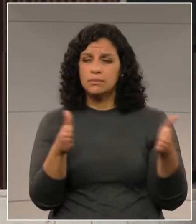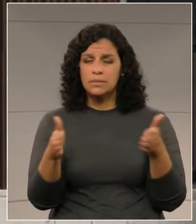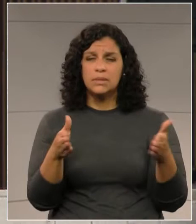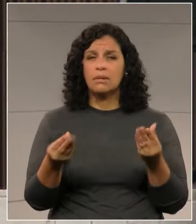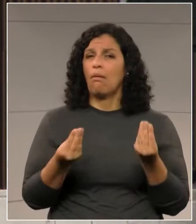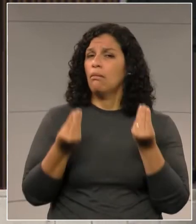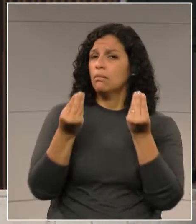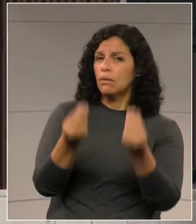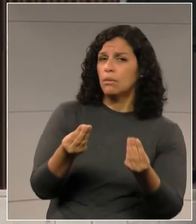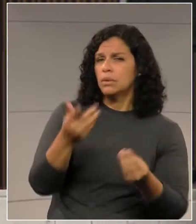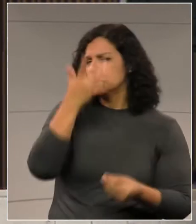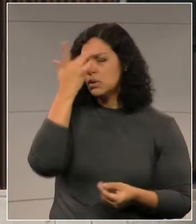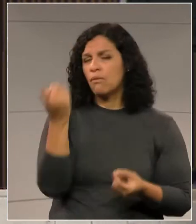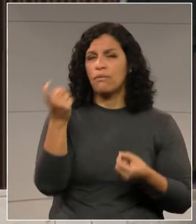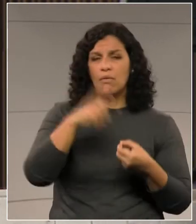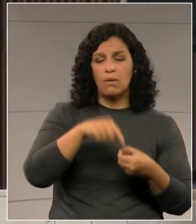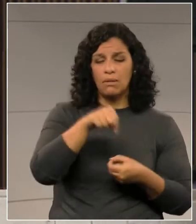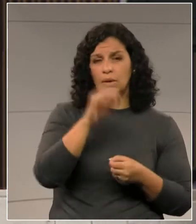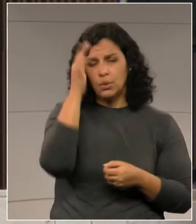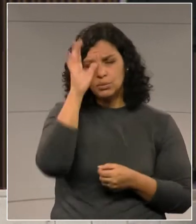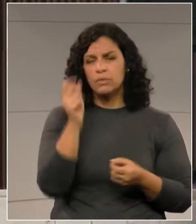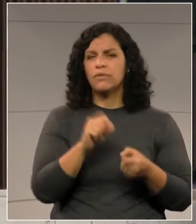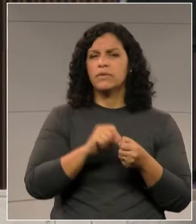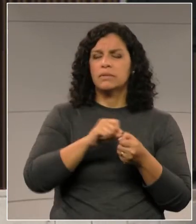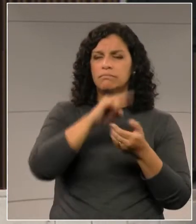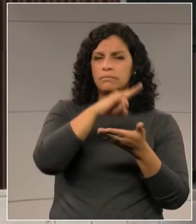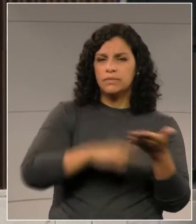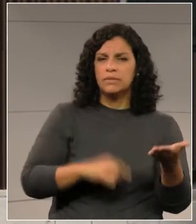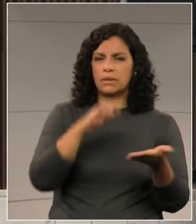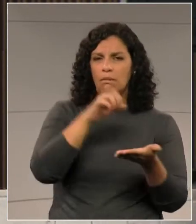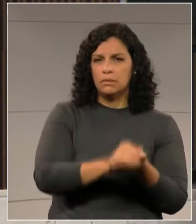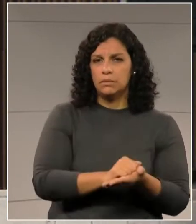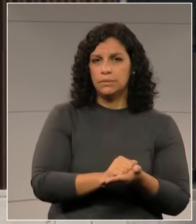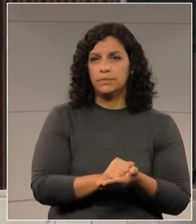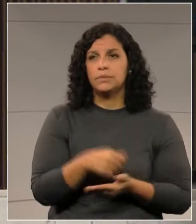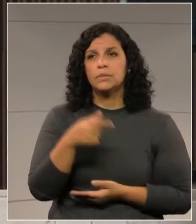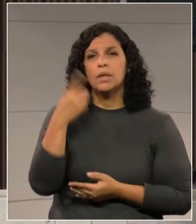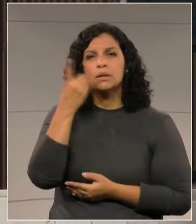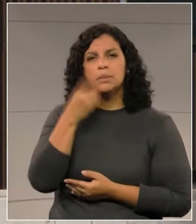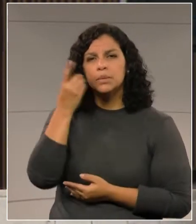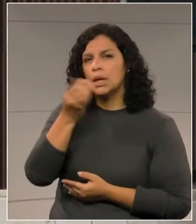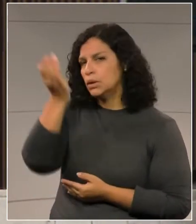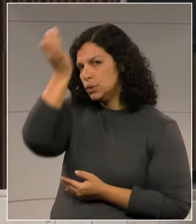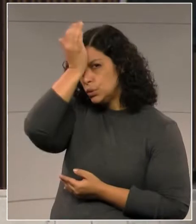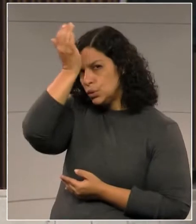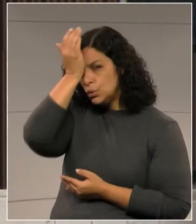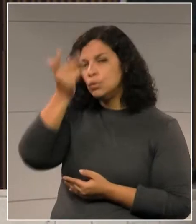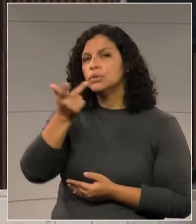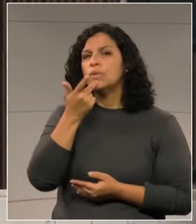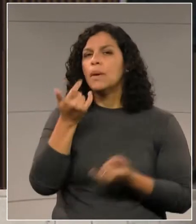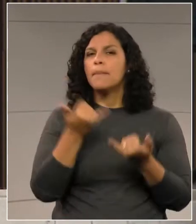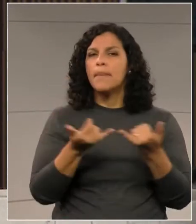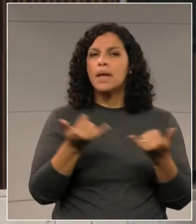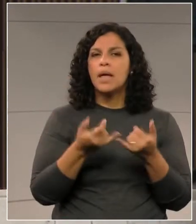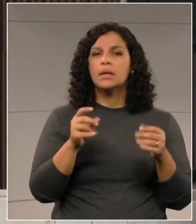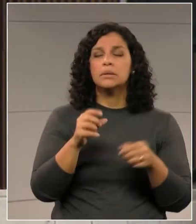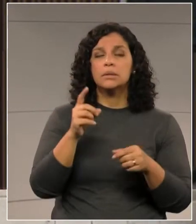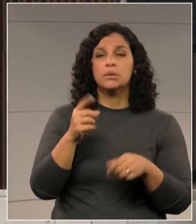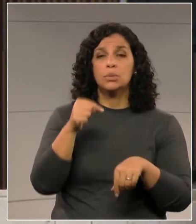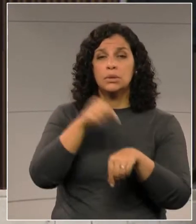concedido pelo governador. Absolutamente impossível. O deputado Roussin ontem me falou que talvez houvesse a dilação do prazo.